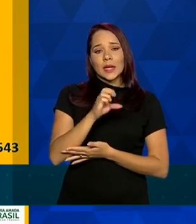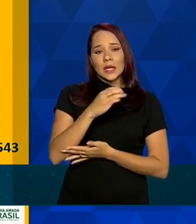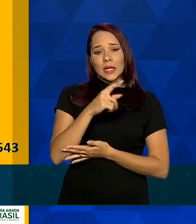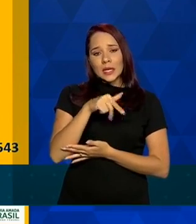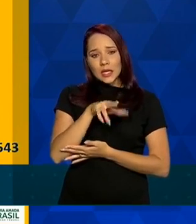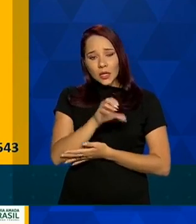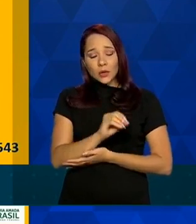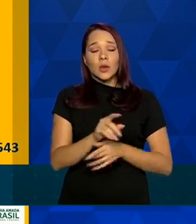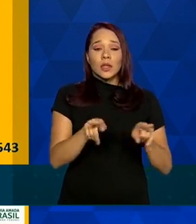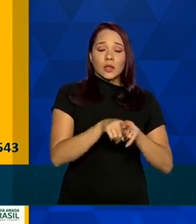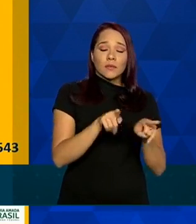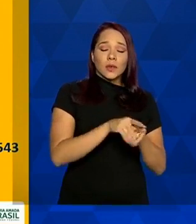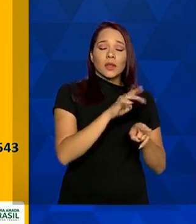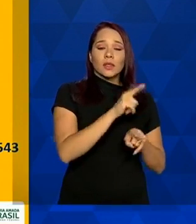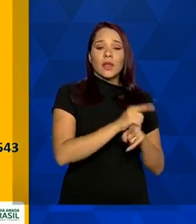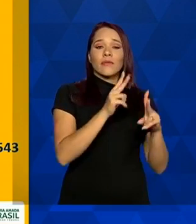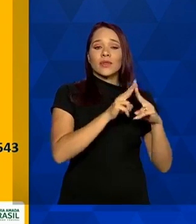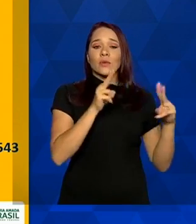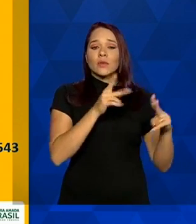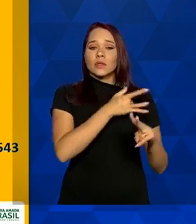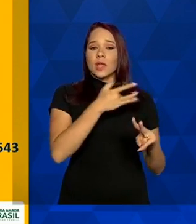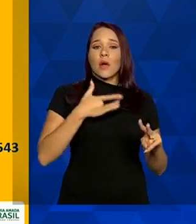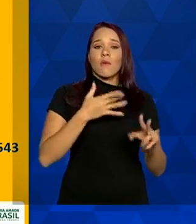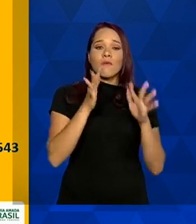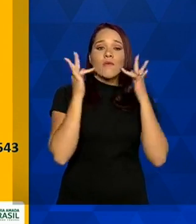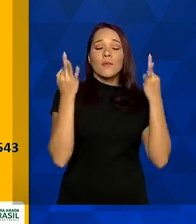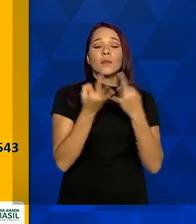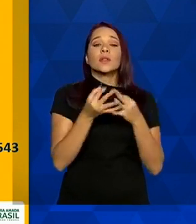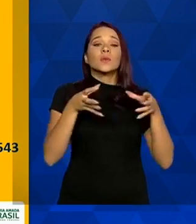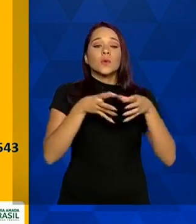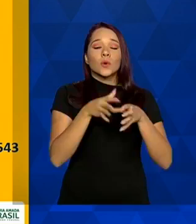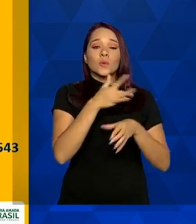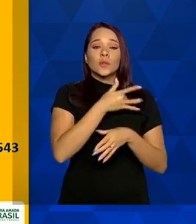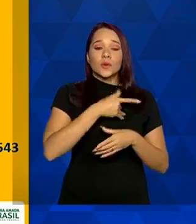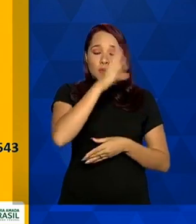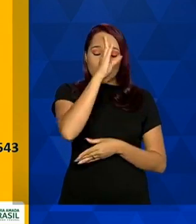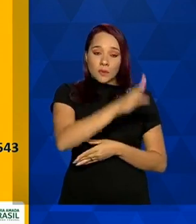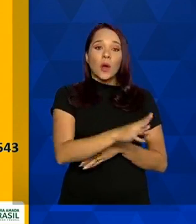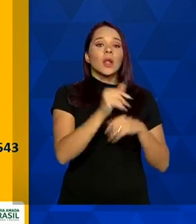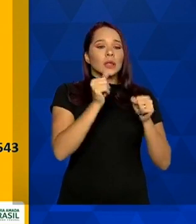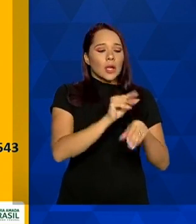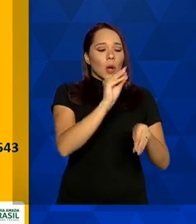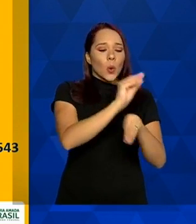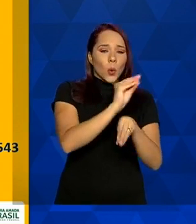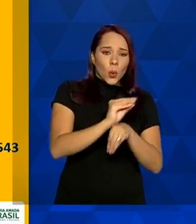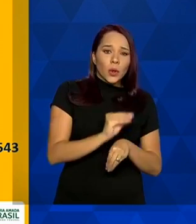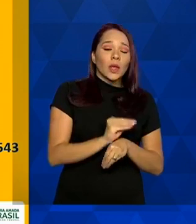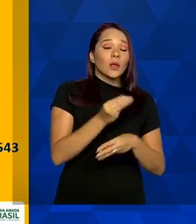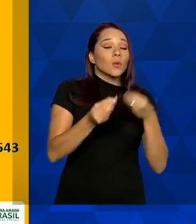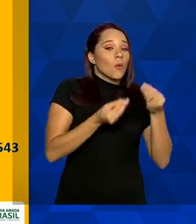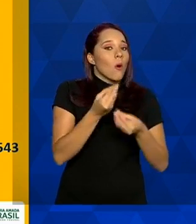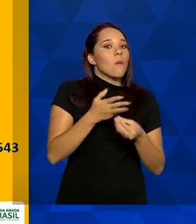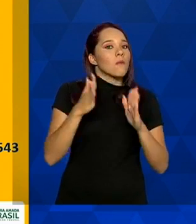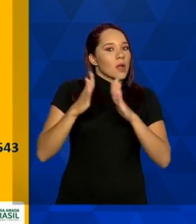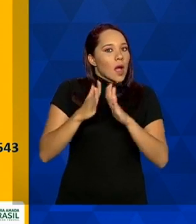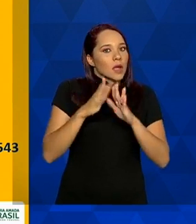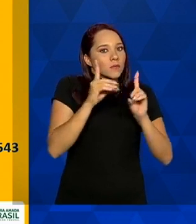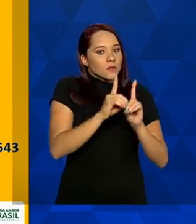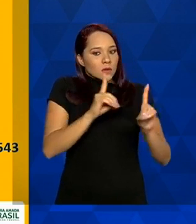virtual da saúde da família, que é uma ferramenta para que as equipes de atenção primária possam fazer cuidado remoto da população.